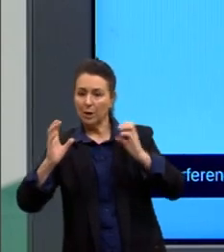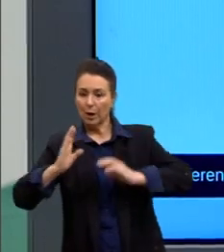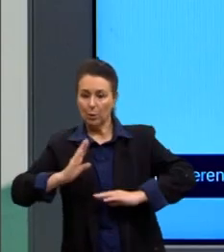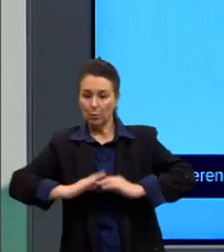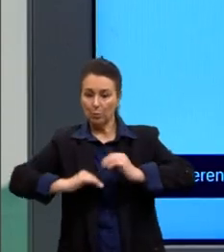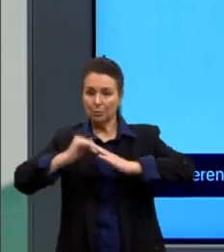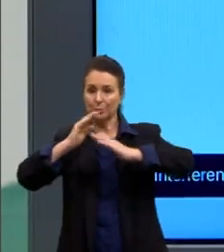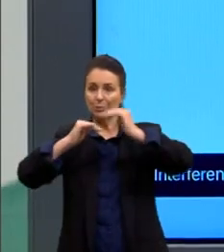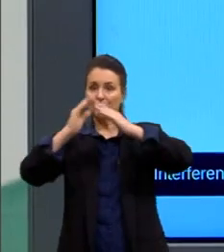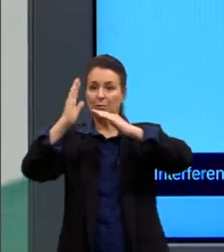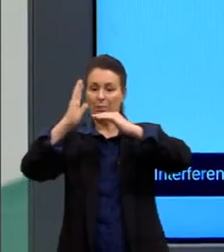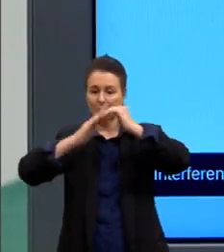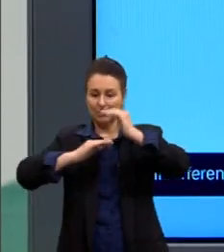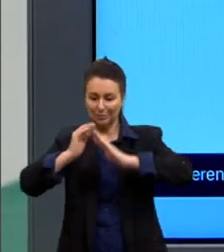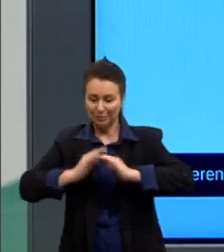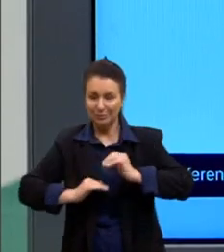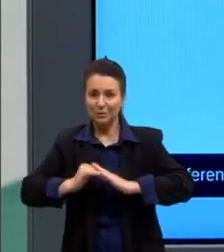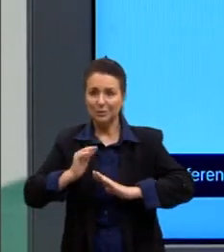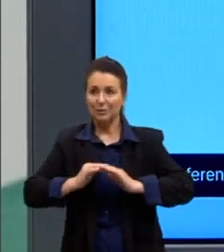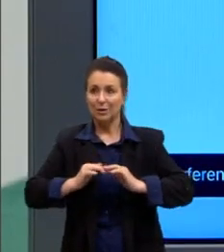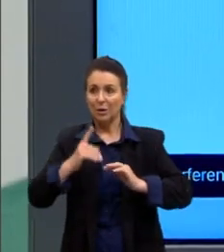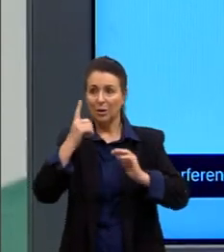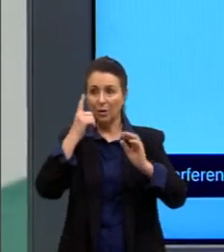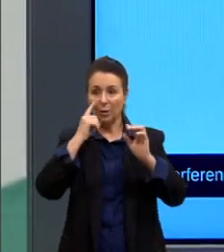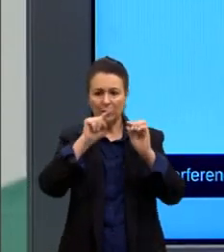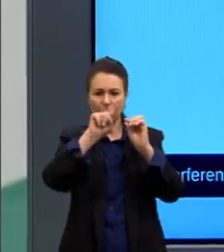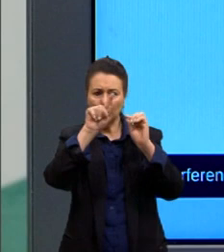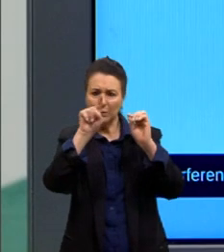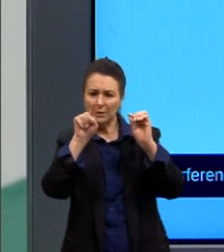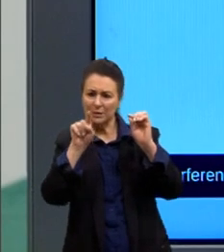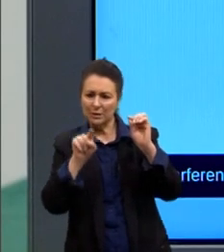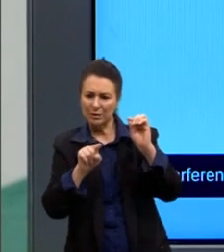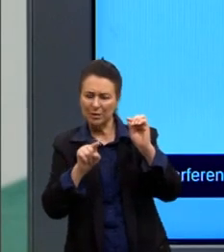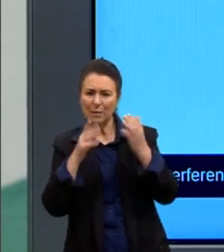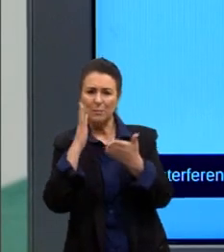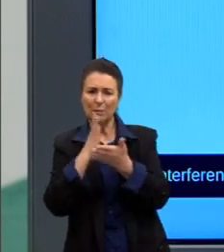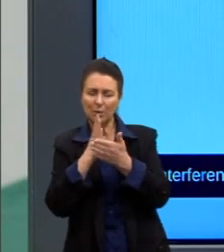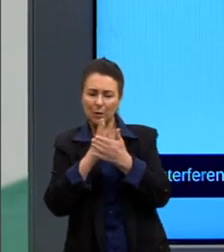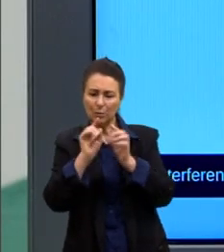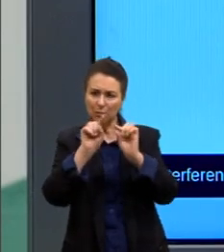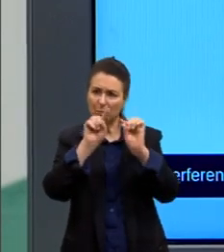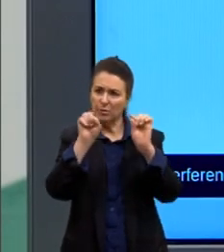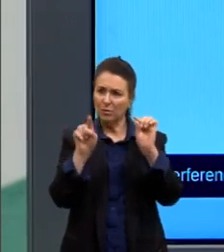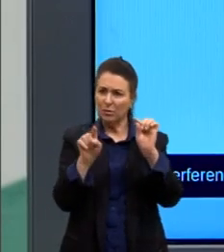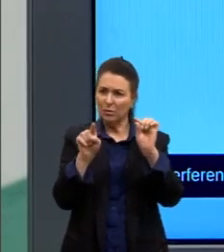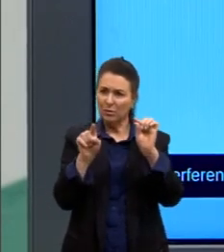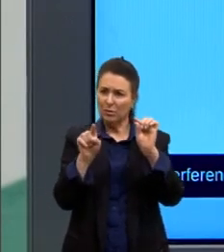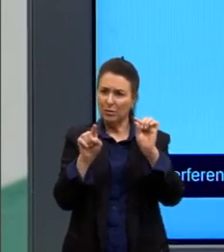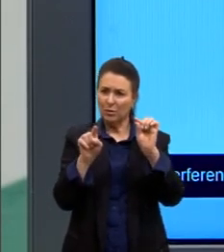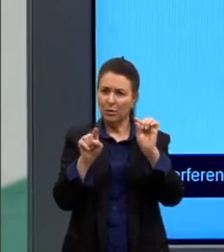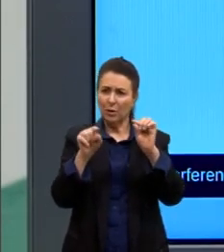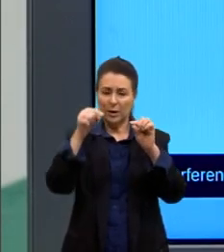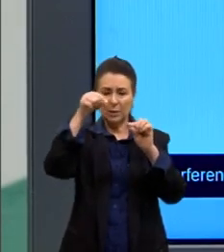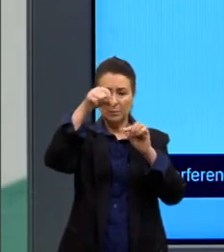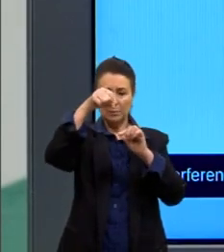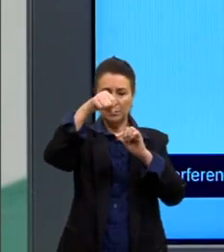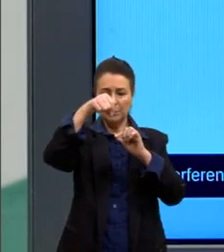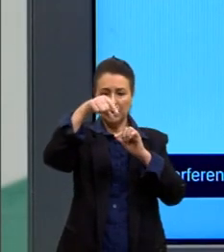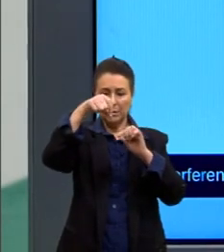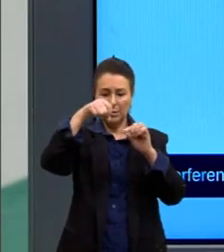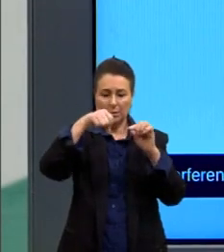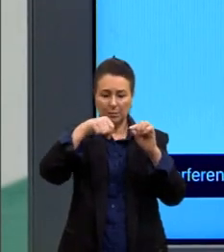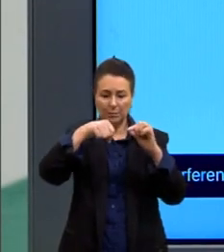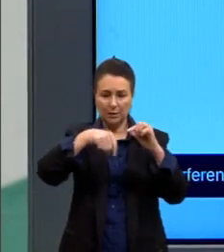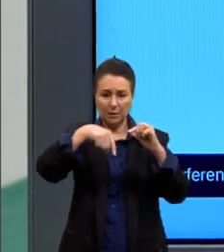Nessa região aqui no meio, esse risco aqui, a gente vê em forma quase de um